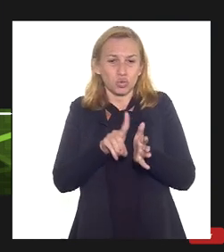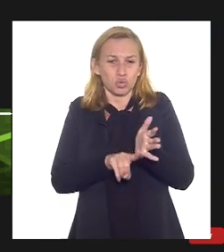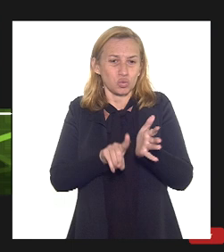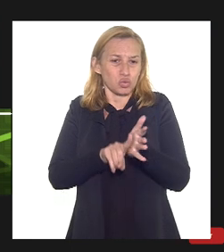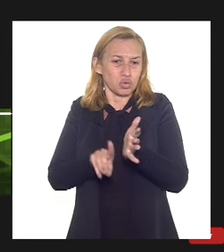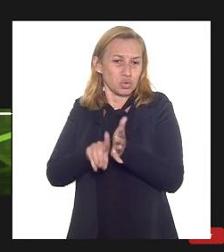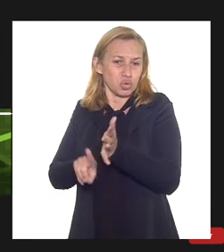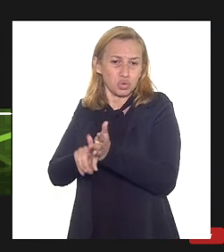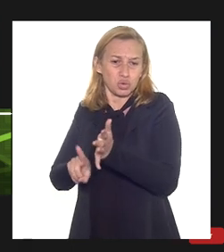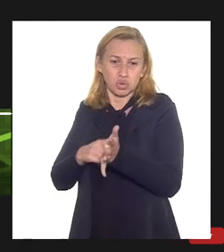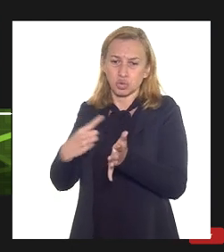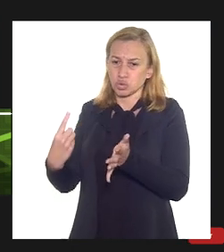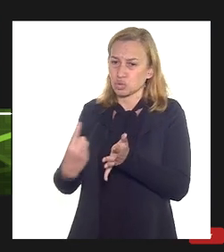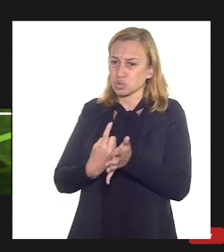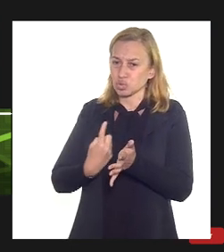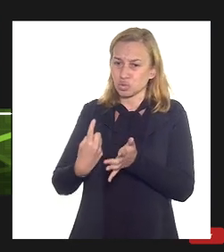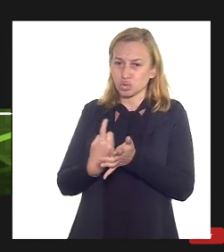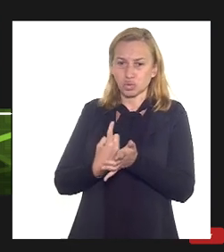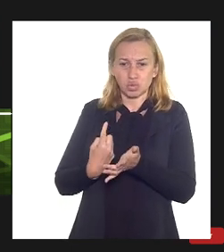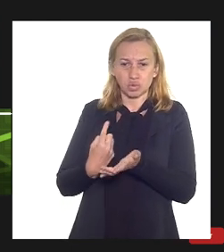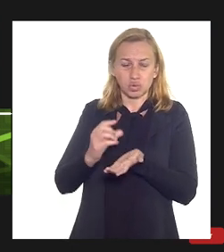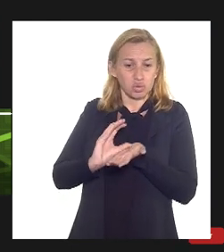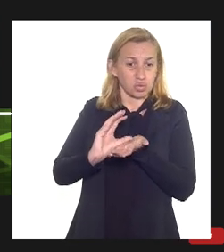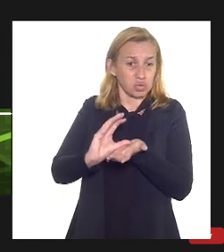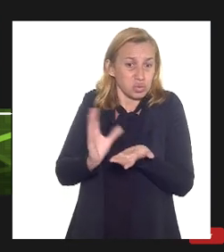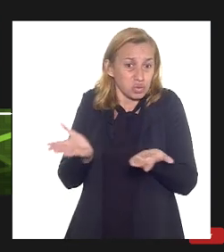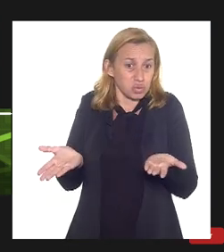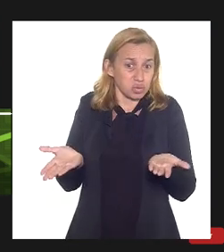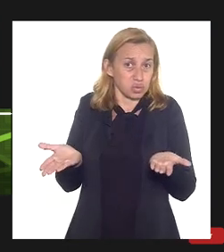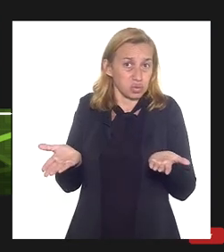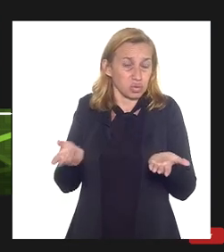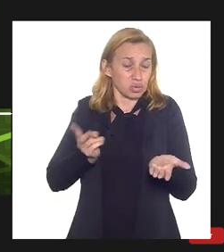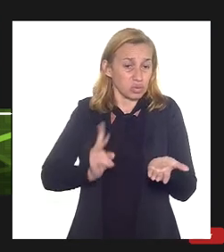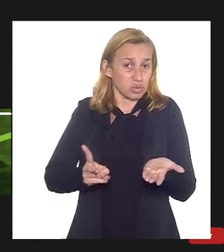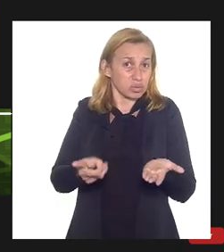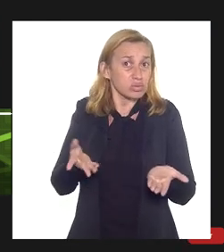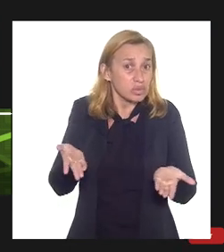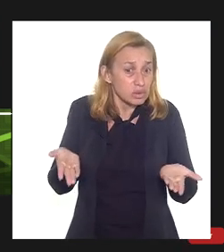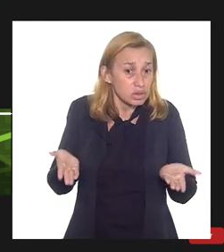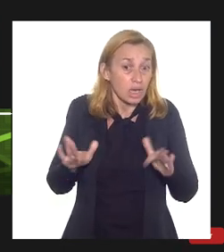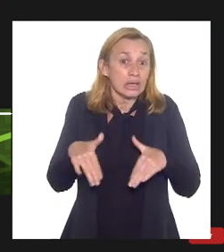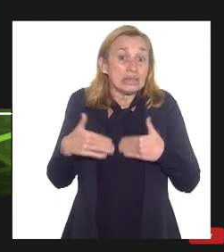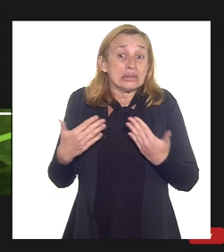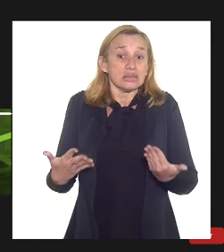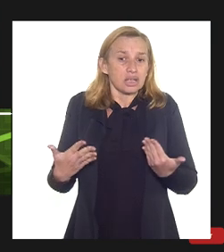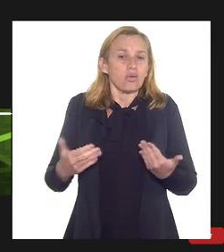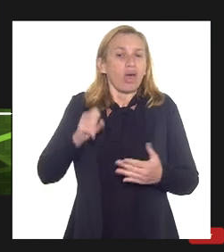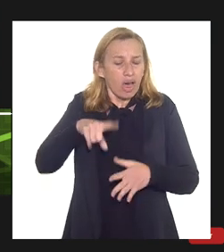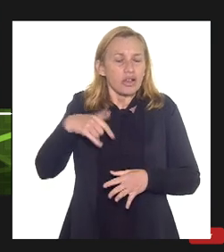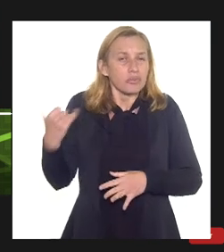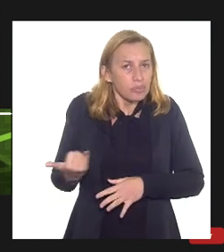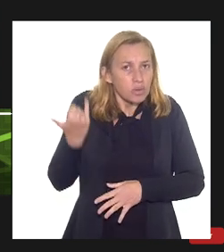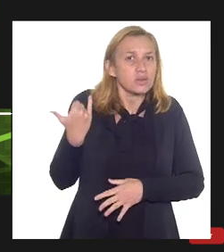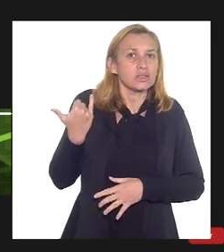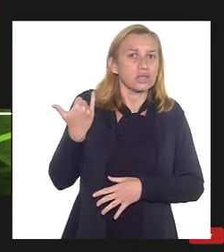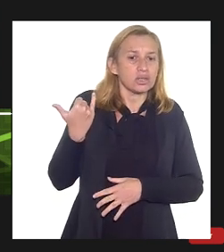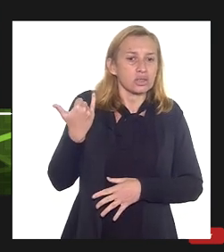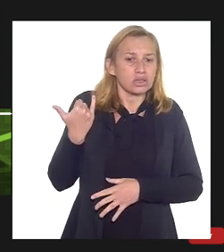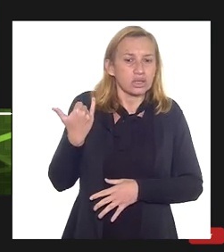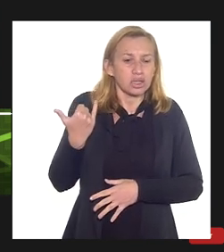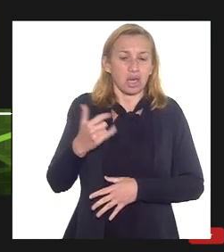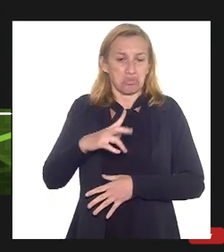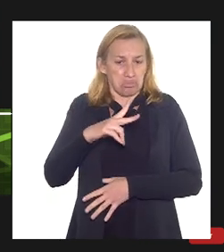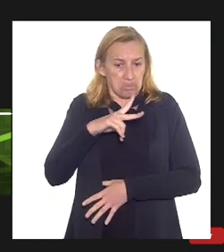pela uma rejeição excessiva do gás então é importante porque eu